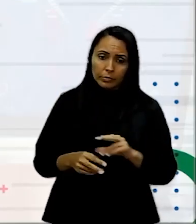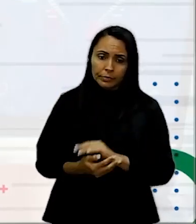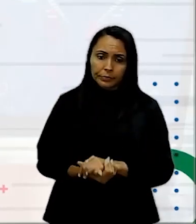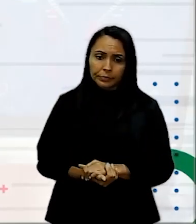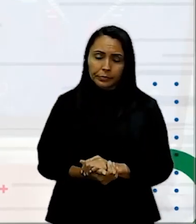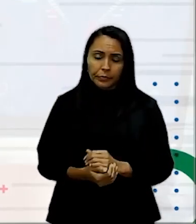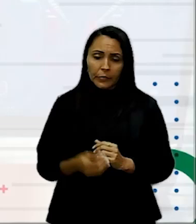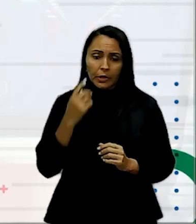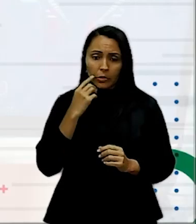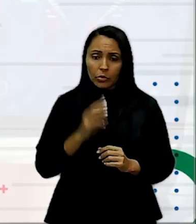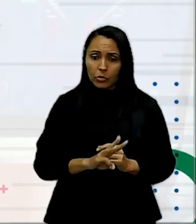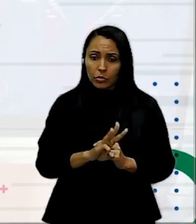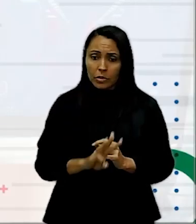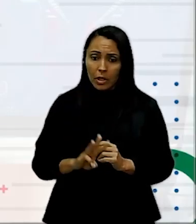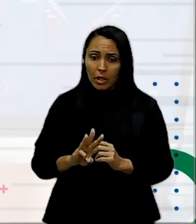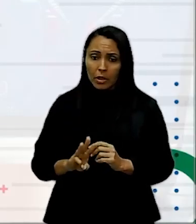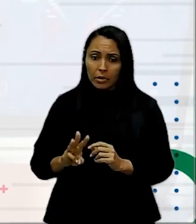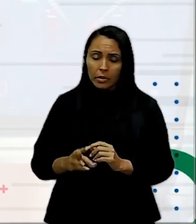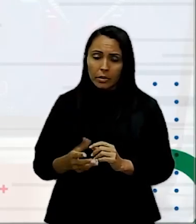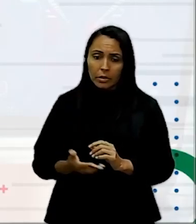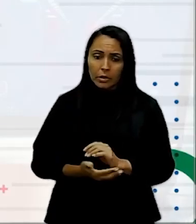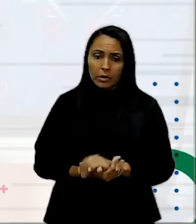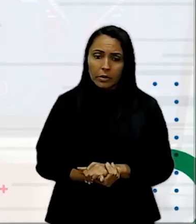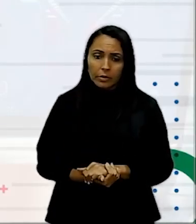eu queira colocar assim